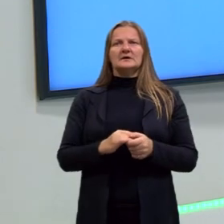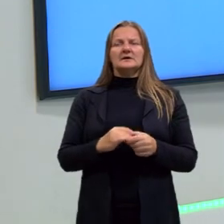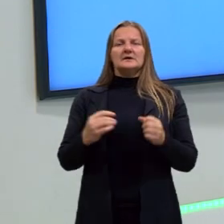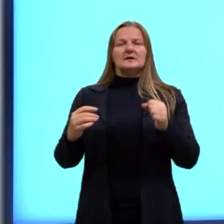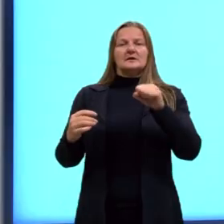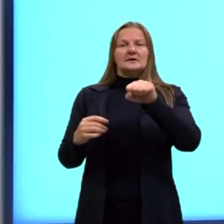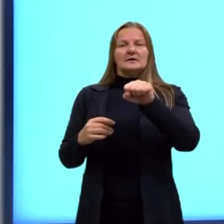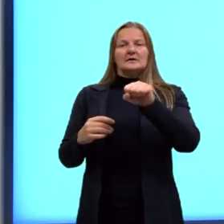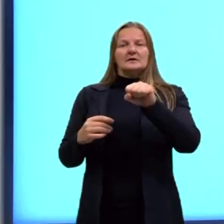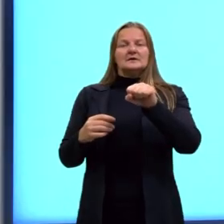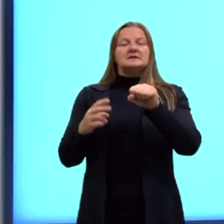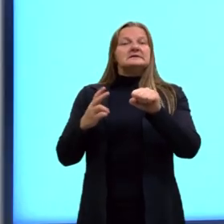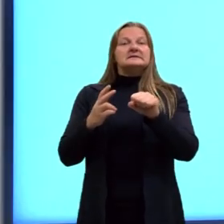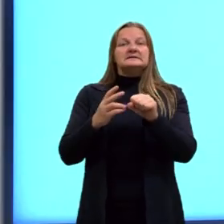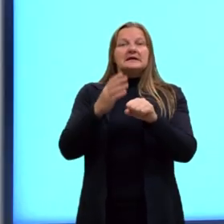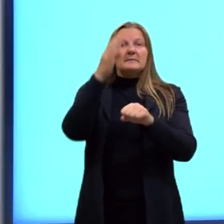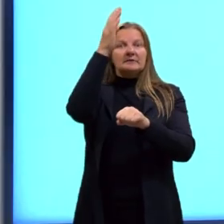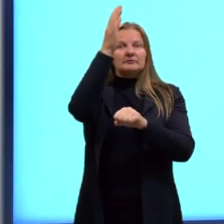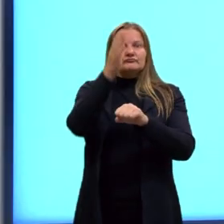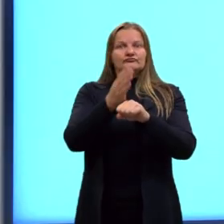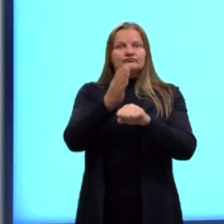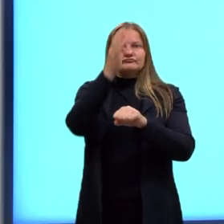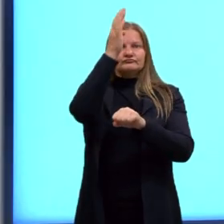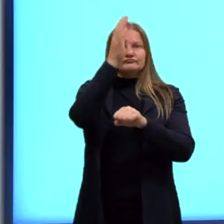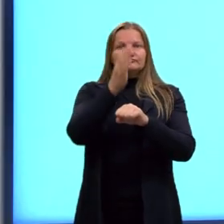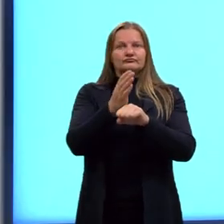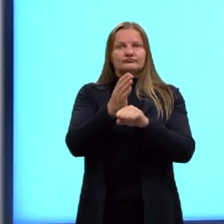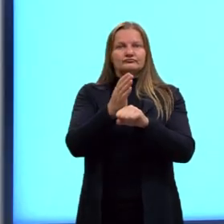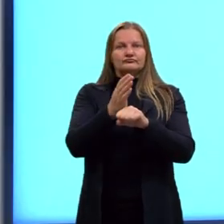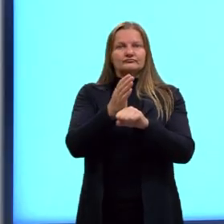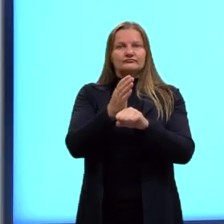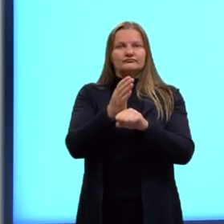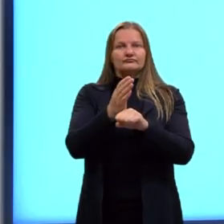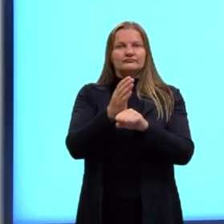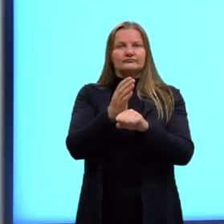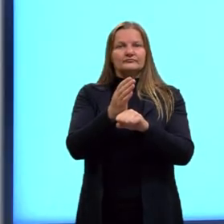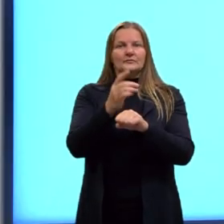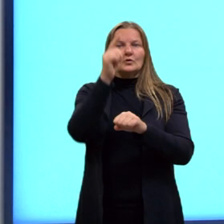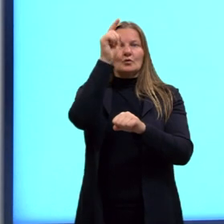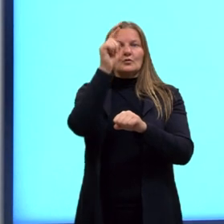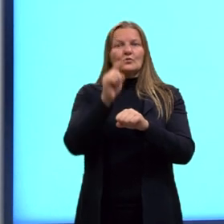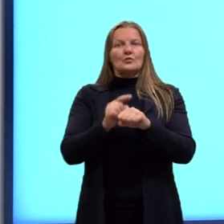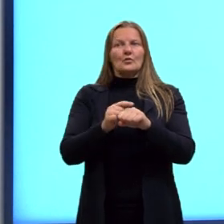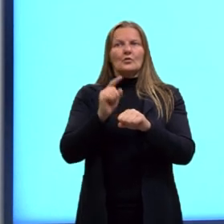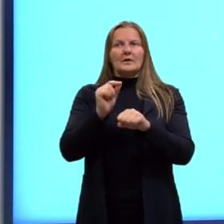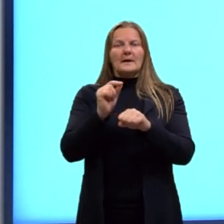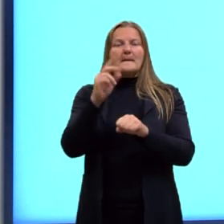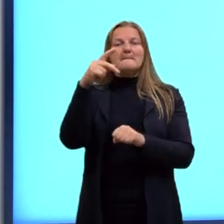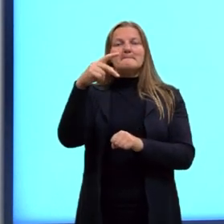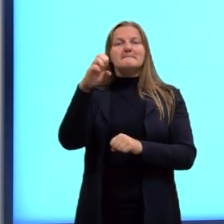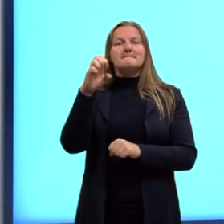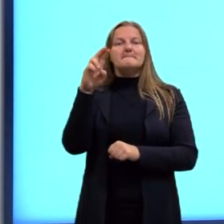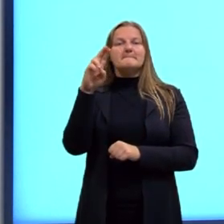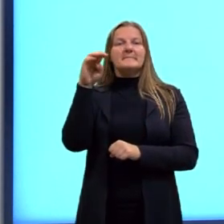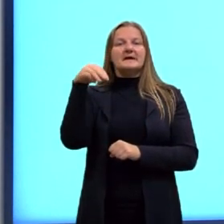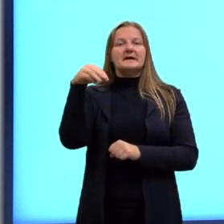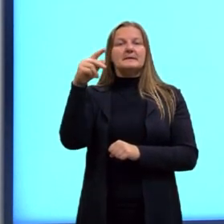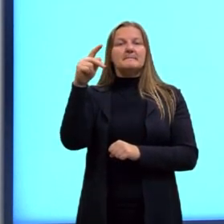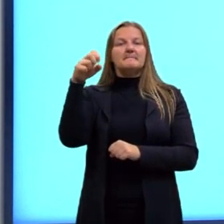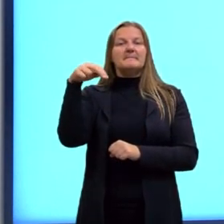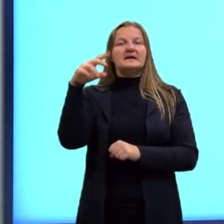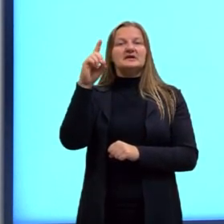saem perpendicularmente da superfície. O que quer dizer? Aqui a gente precisa lembrar um pouquinho de matemática. O é